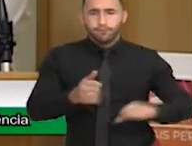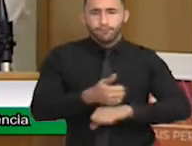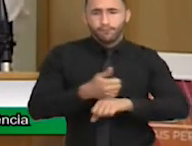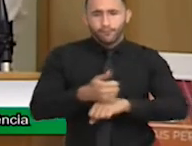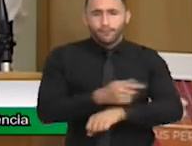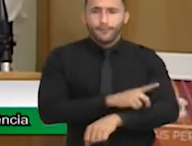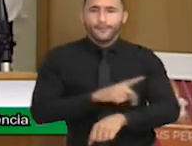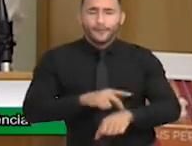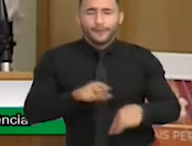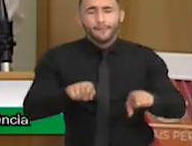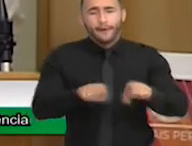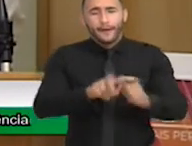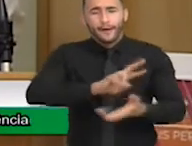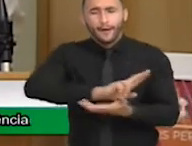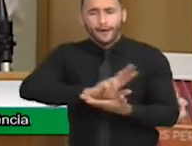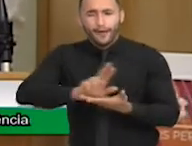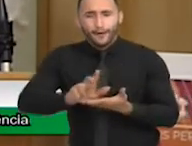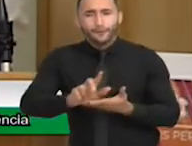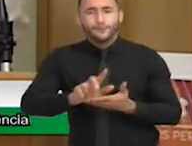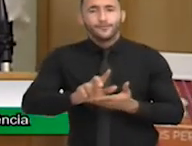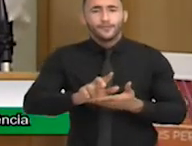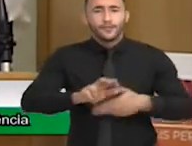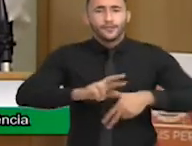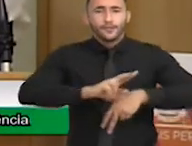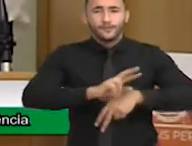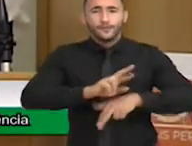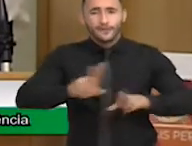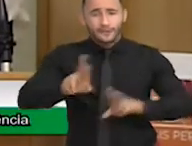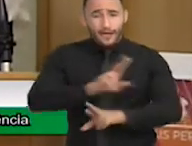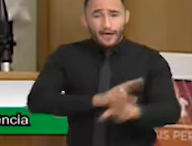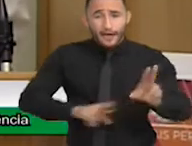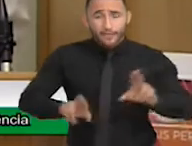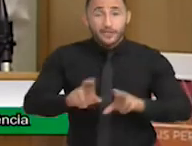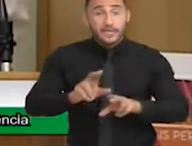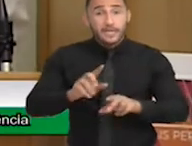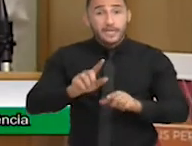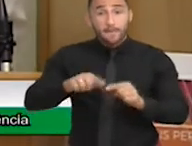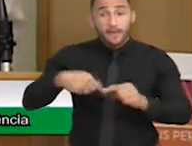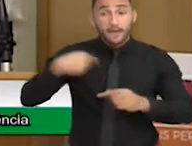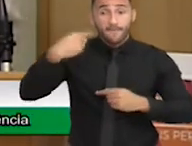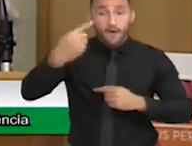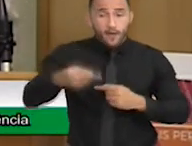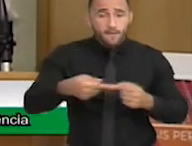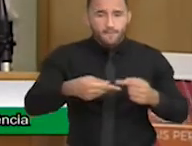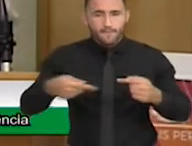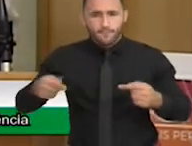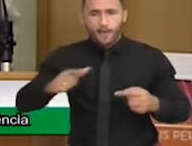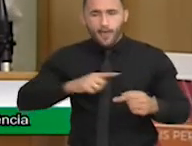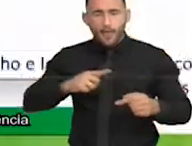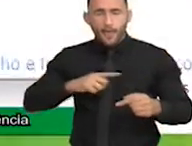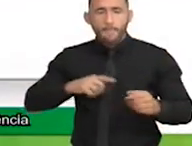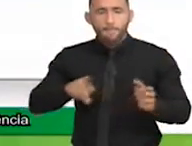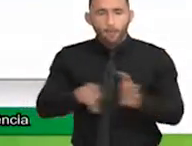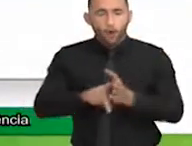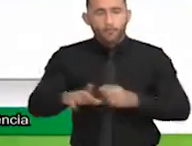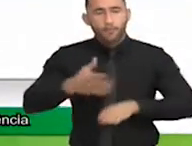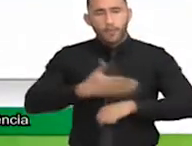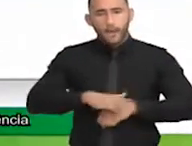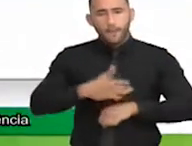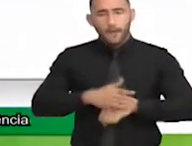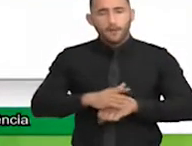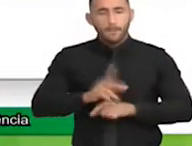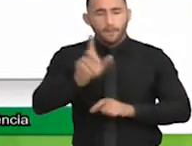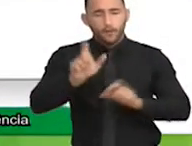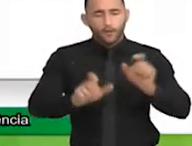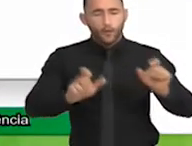Diversidade, do Trabalho e Inclusão. Semana que vem, nós temos uma formação com o pessoal da Secretaria da Pessoa com